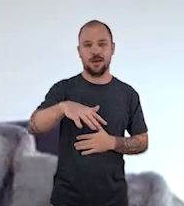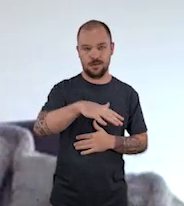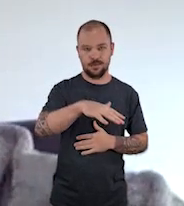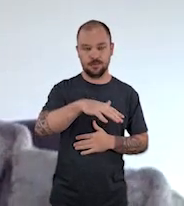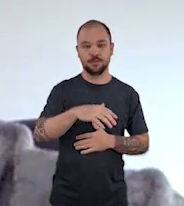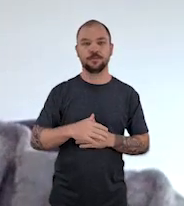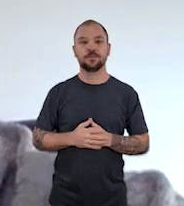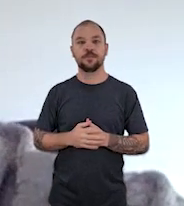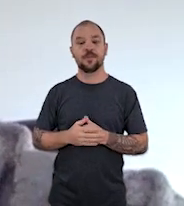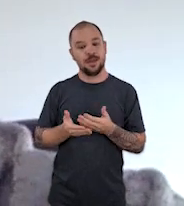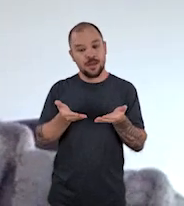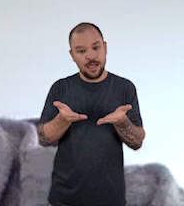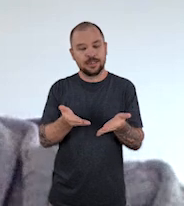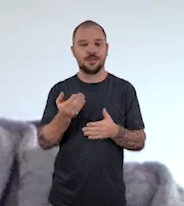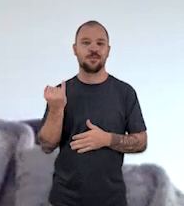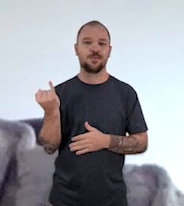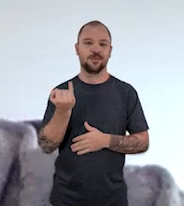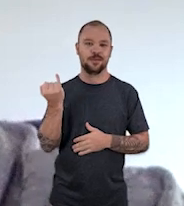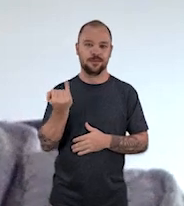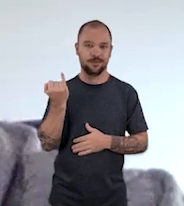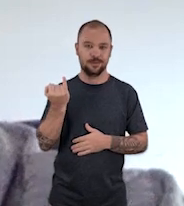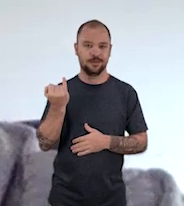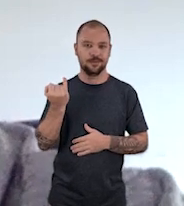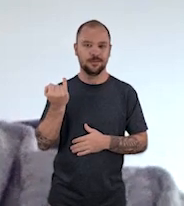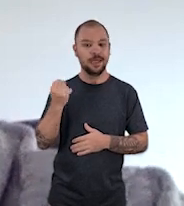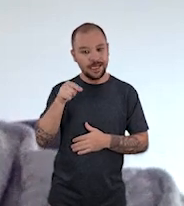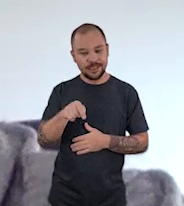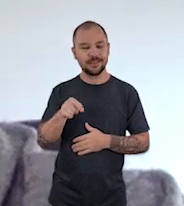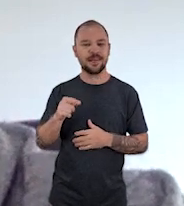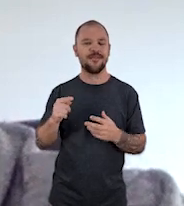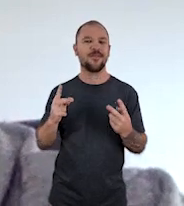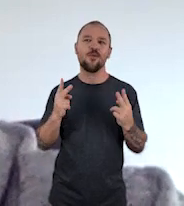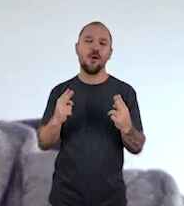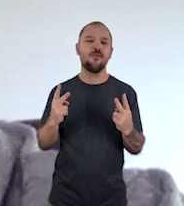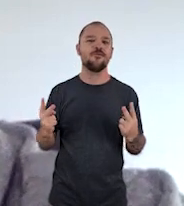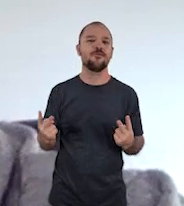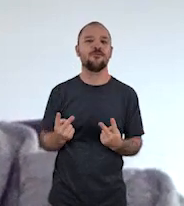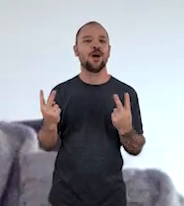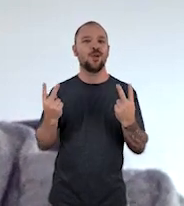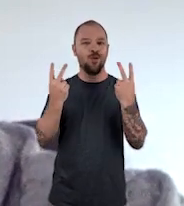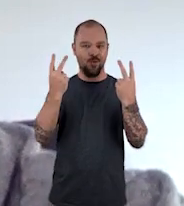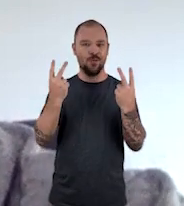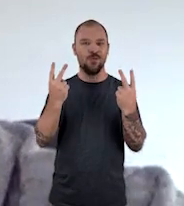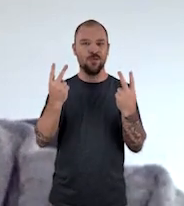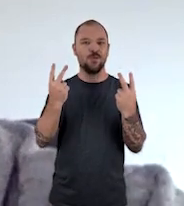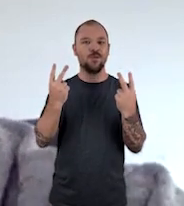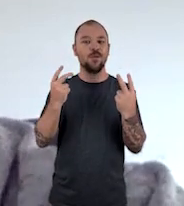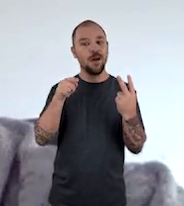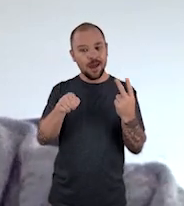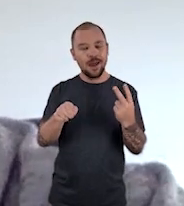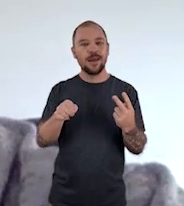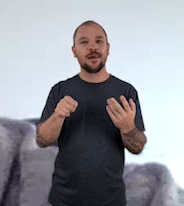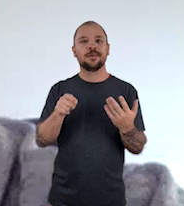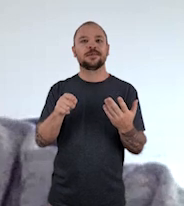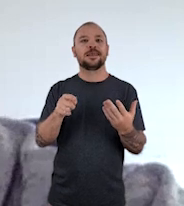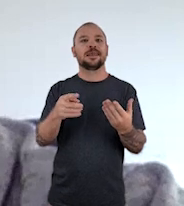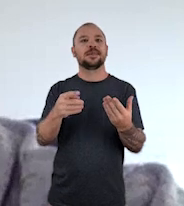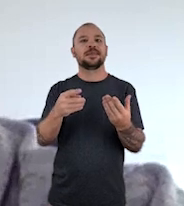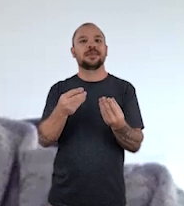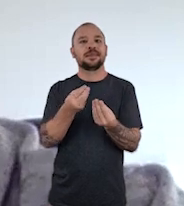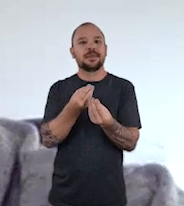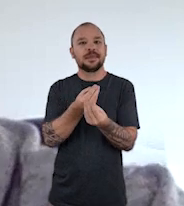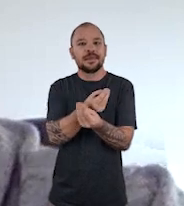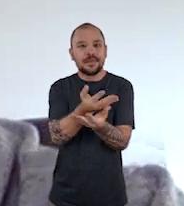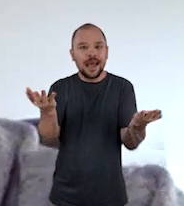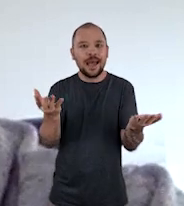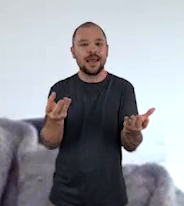atuação. Então, é algo que é, aí que eu acho que é importante, que é algo que é valorável, né? Quer dizer, ele traz